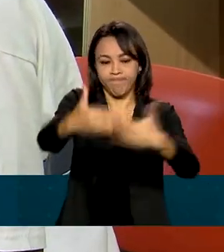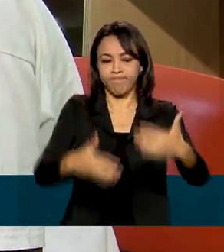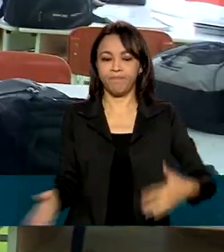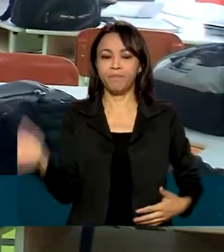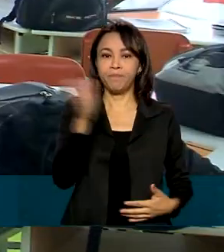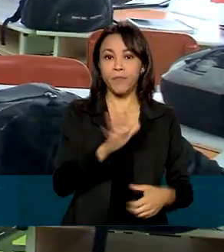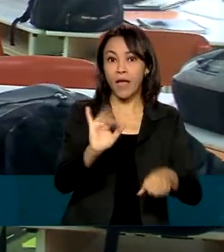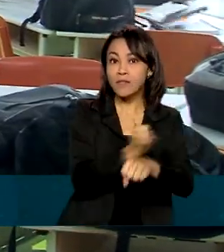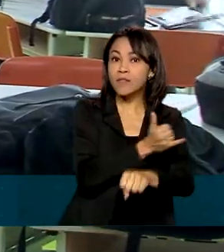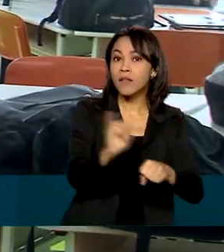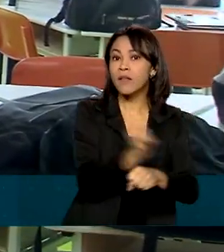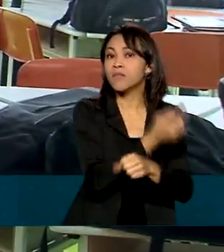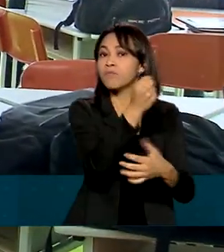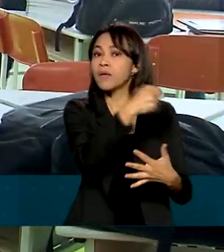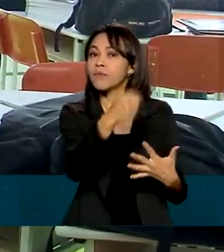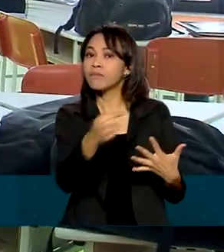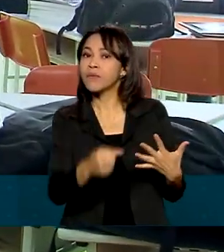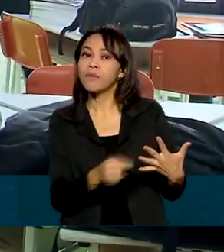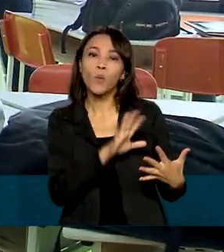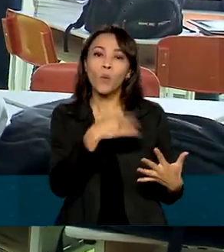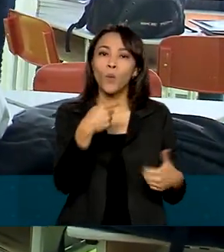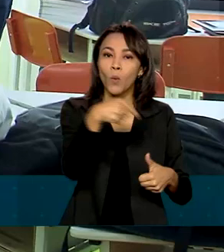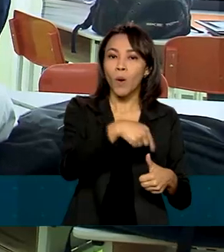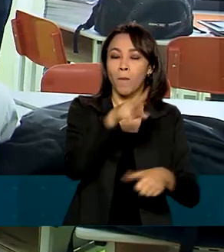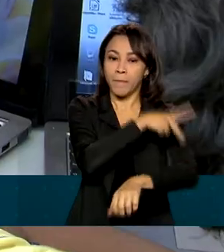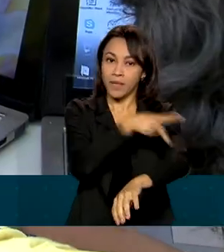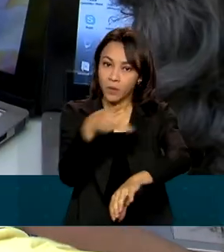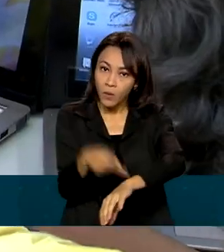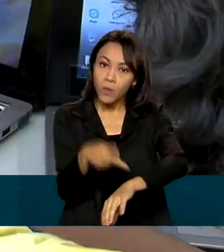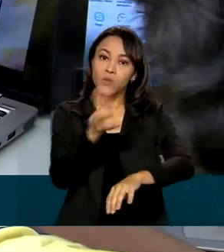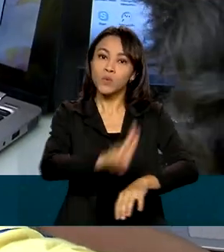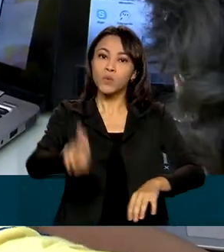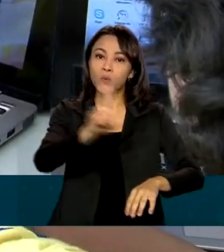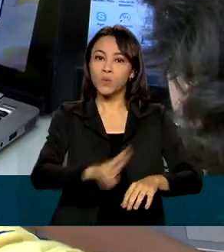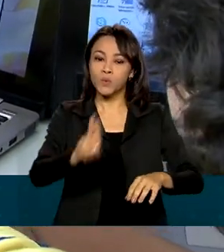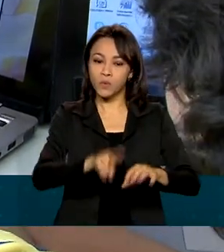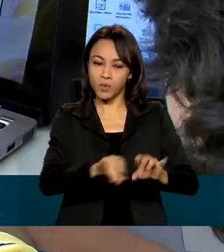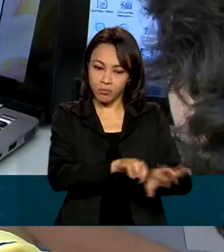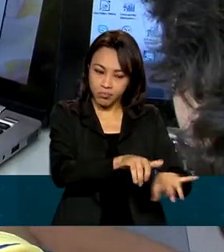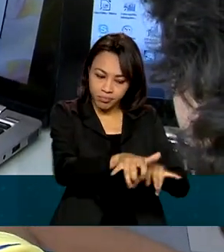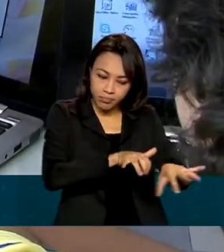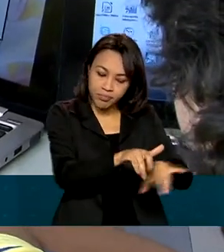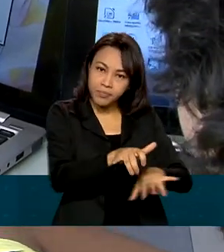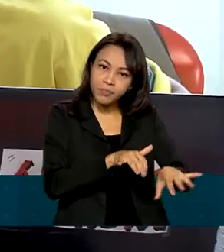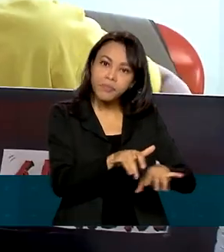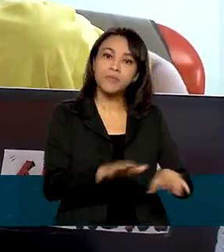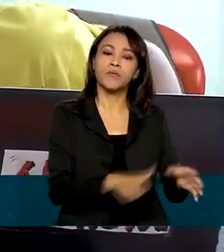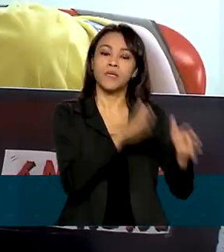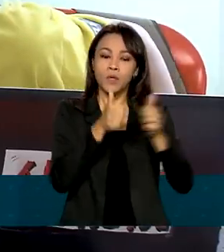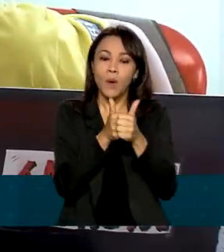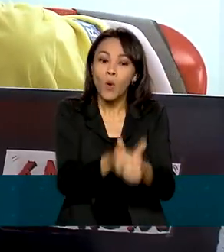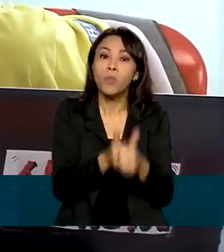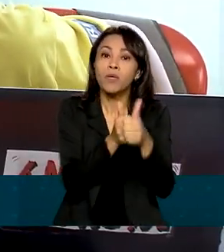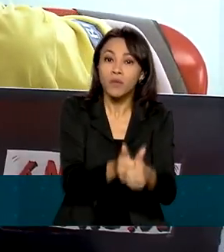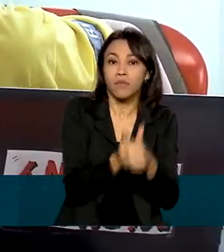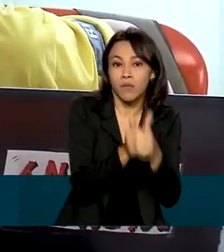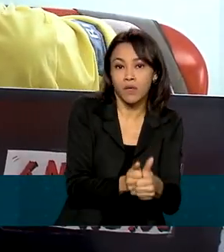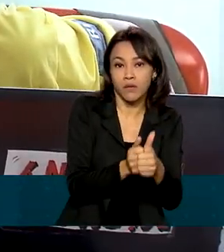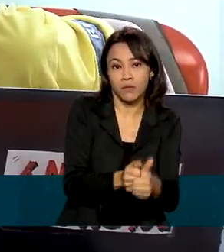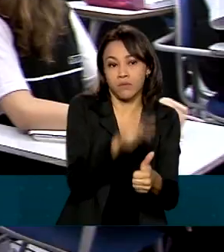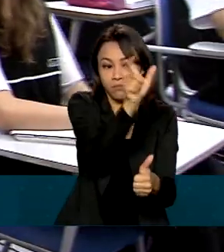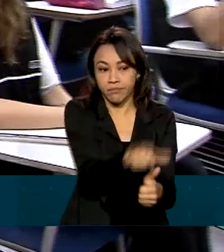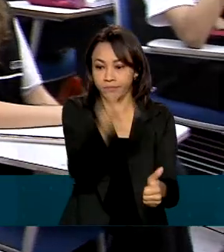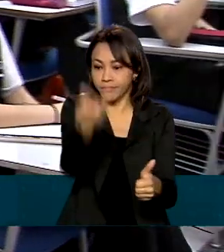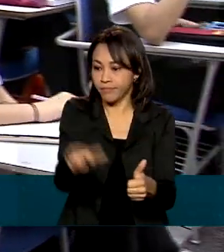estratégias previstas estão o uso pedagógico de conteúdos digitais e o acompanhamento personalizado de estudantes.